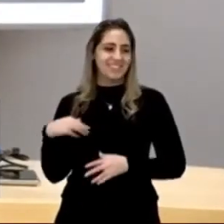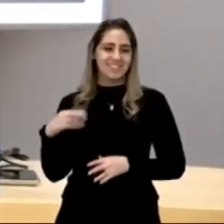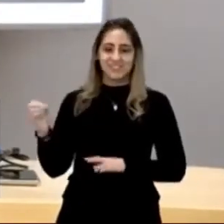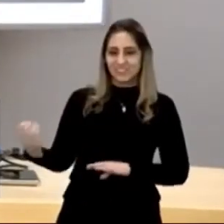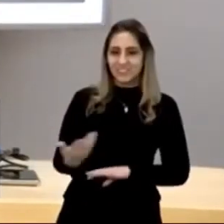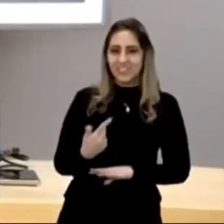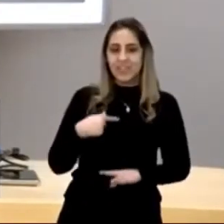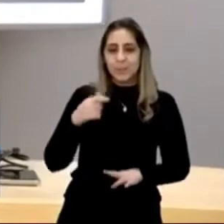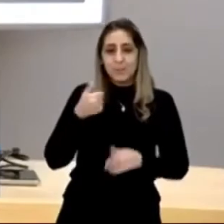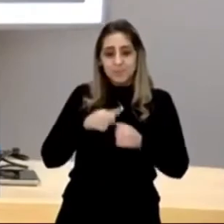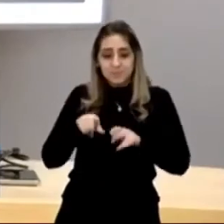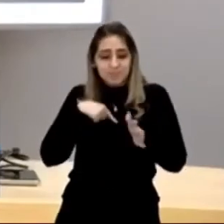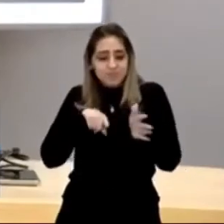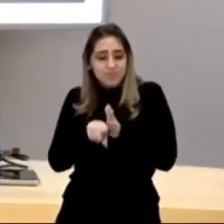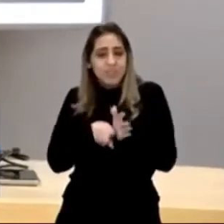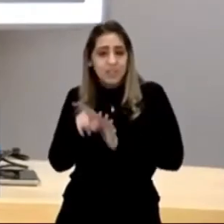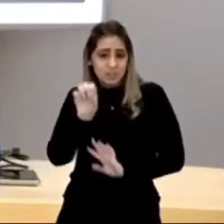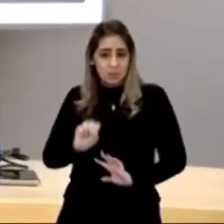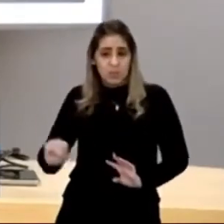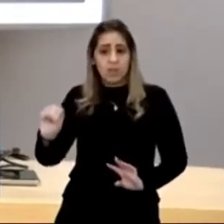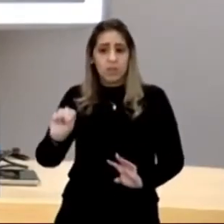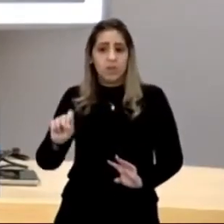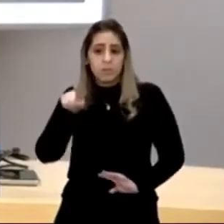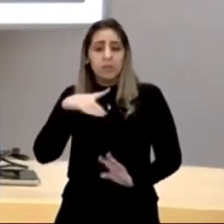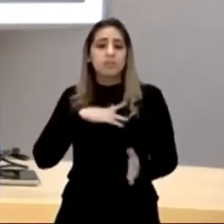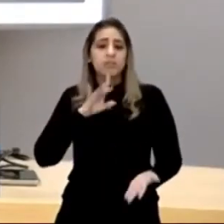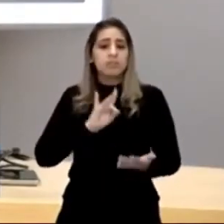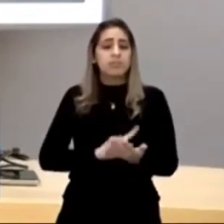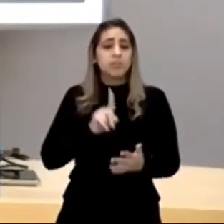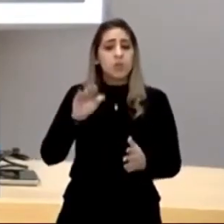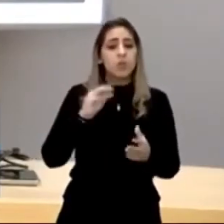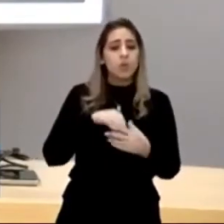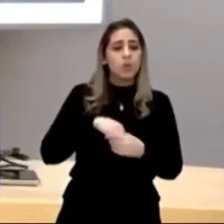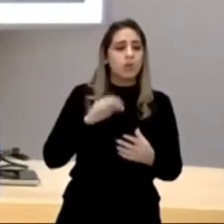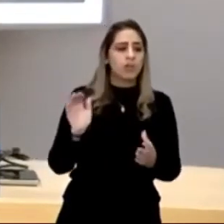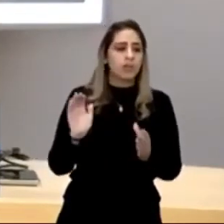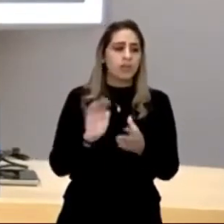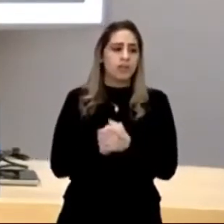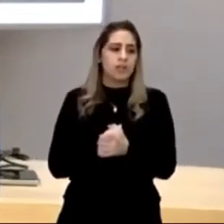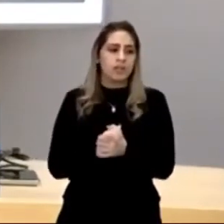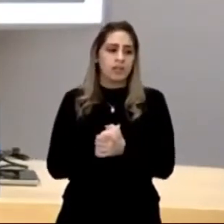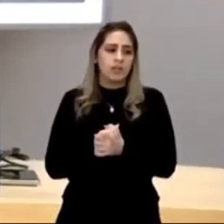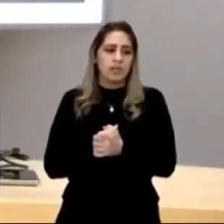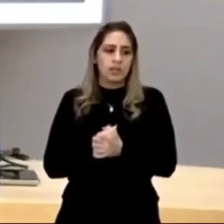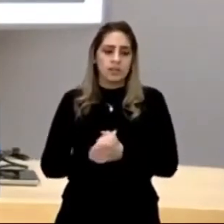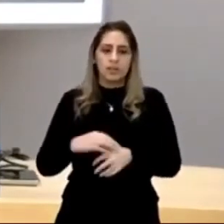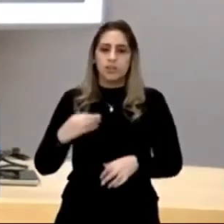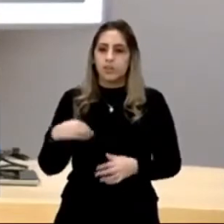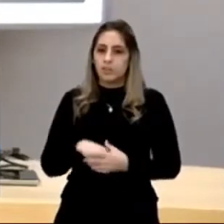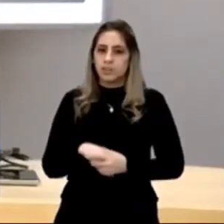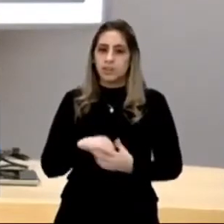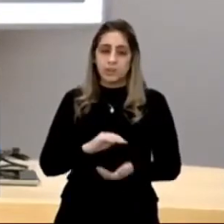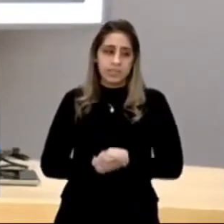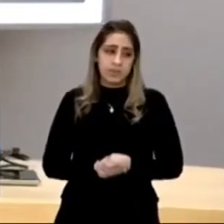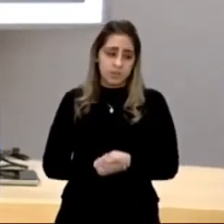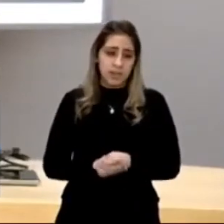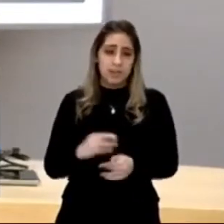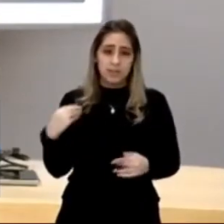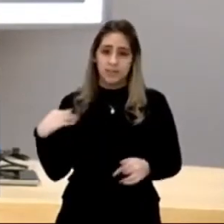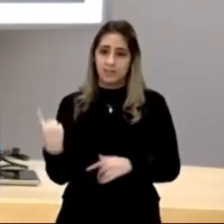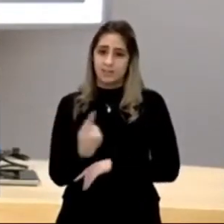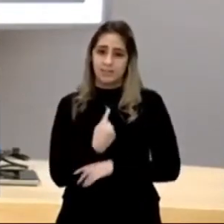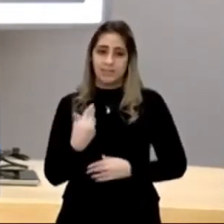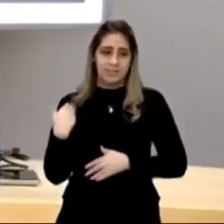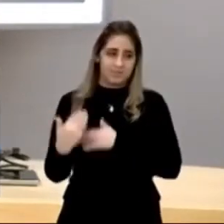o o narrador investiga, ele é solteiro, mas os documentos ele colocou que ele é casado, ué, peraí, ele é casado ou ele é solteiro? Na verdade, aí o